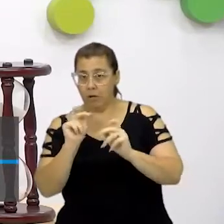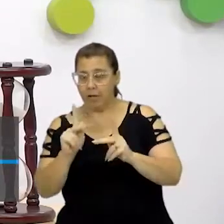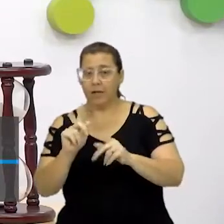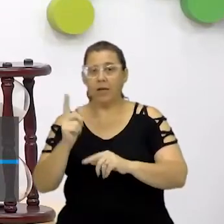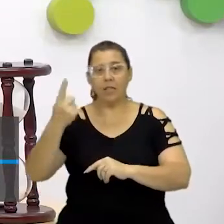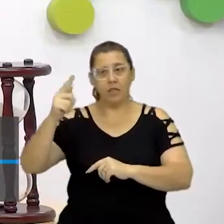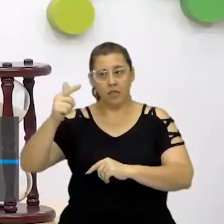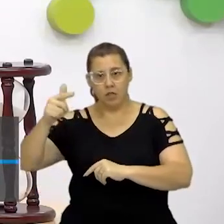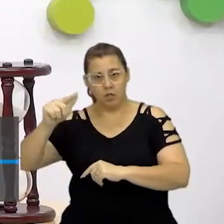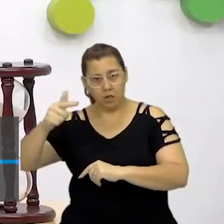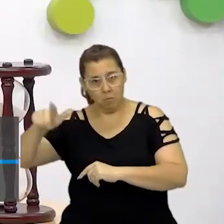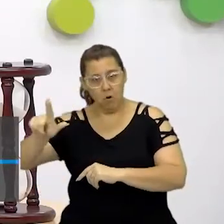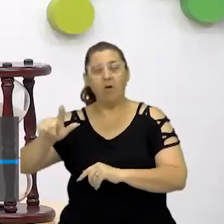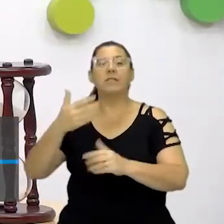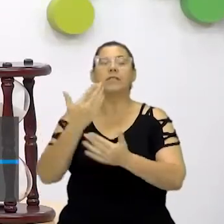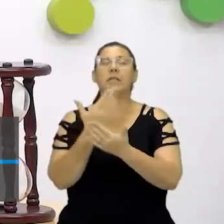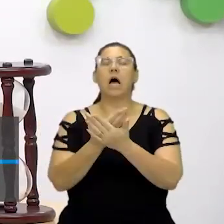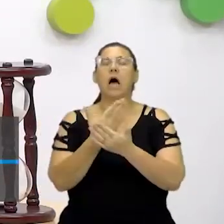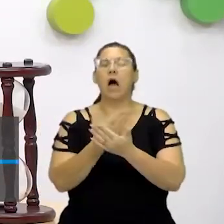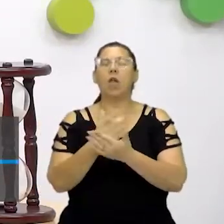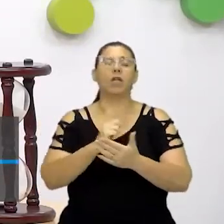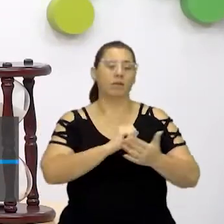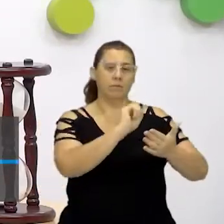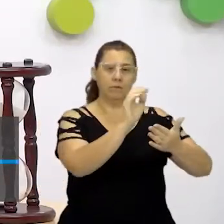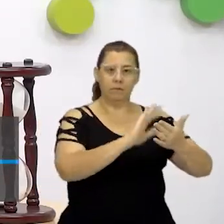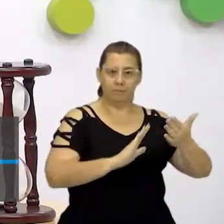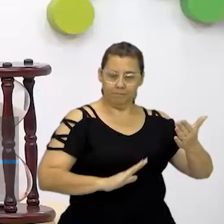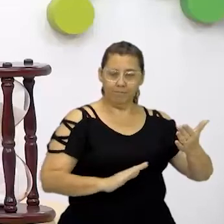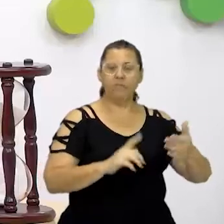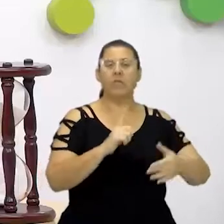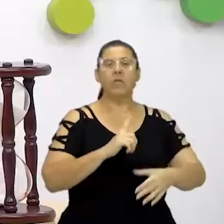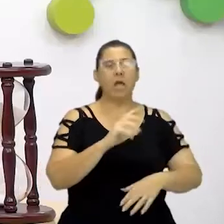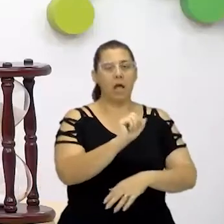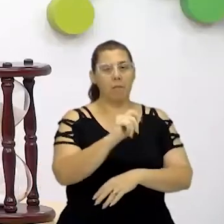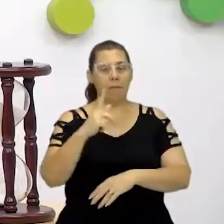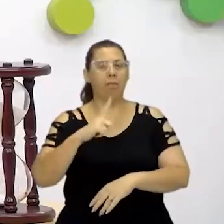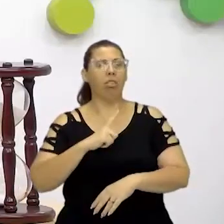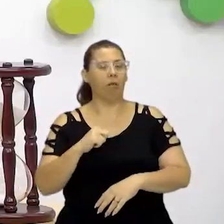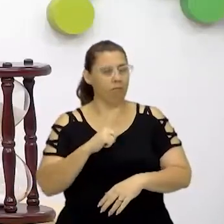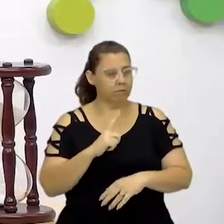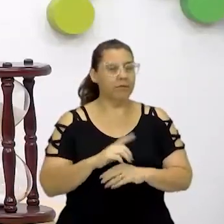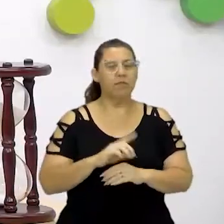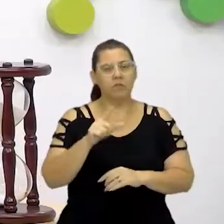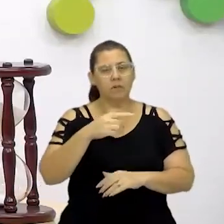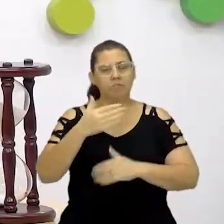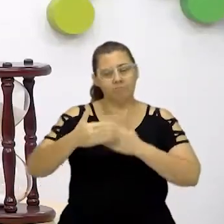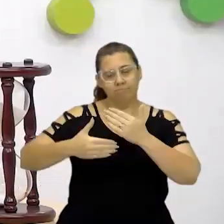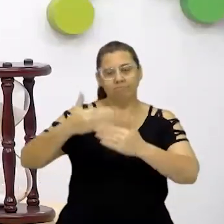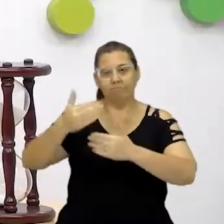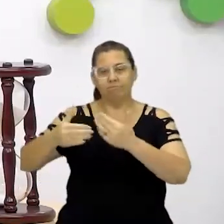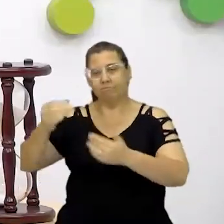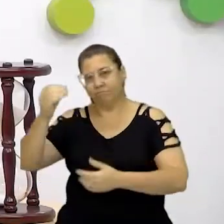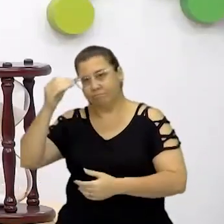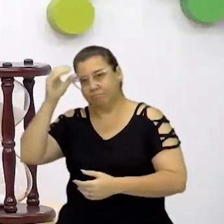depois das aulas, tem sempre lá uma tarefa no aplicativo do Centro de Mídias. Mas vocês vão aprendendo. E aí, eu vou falar, então, para vocês da